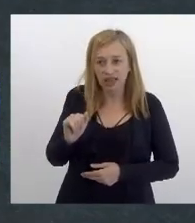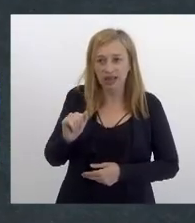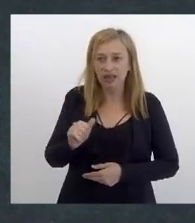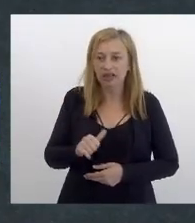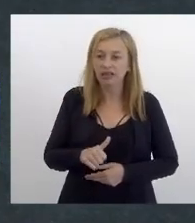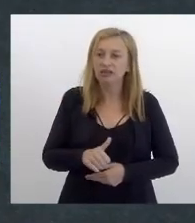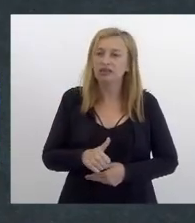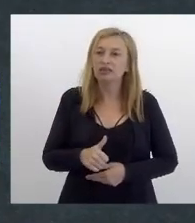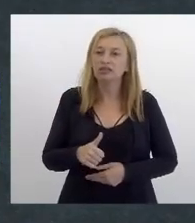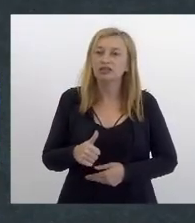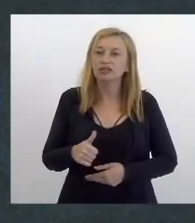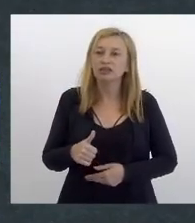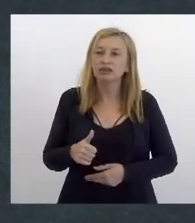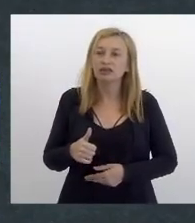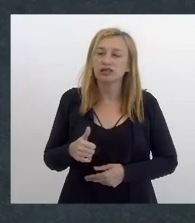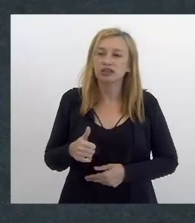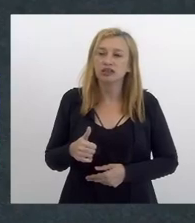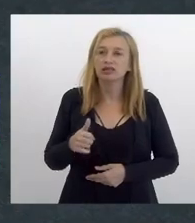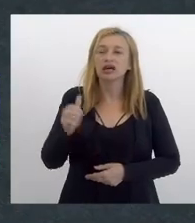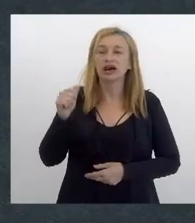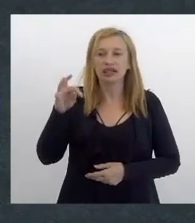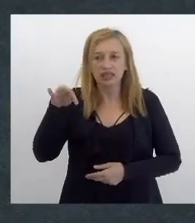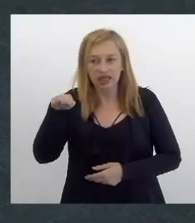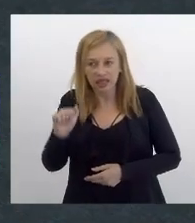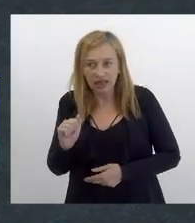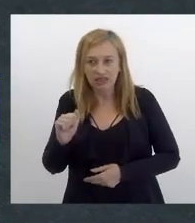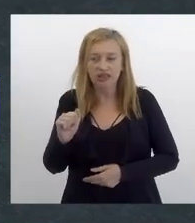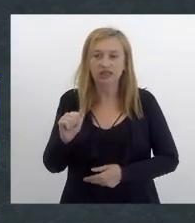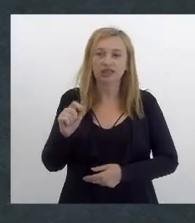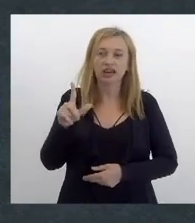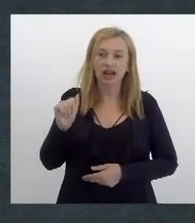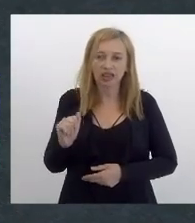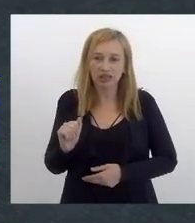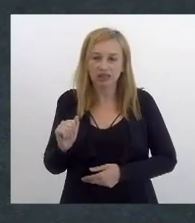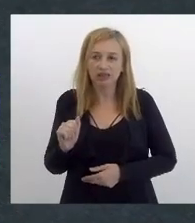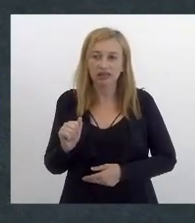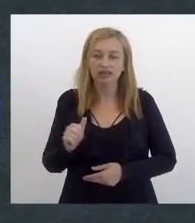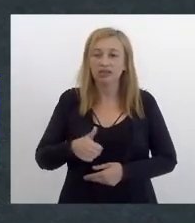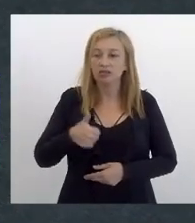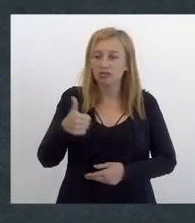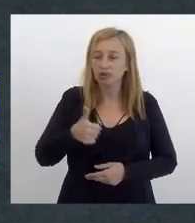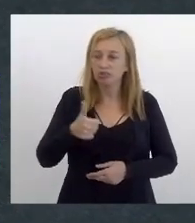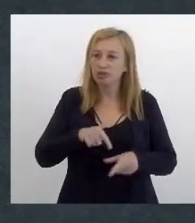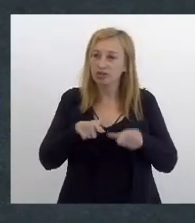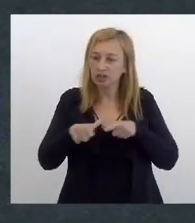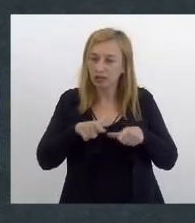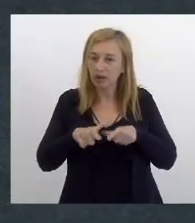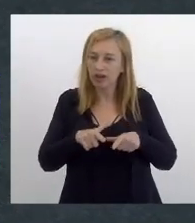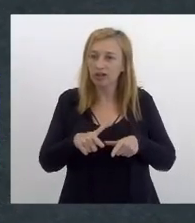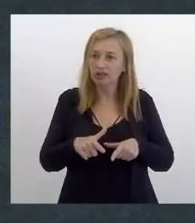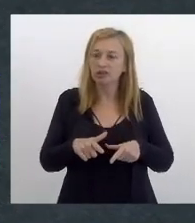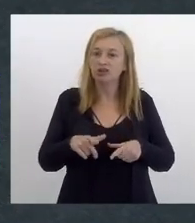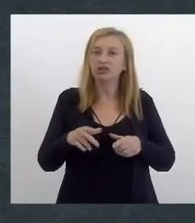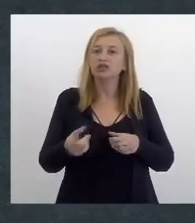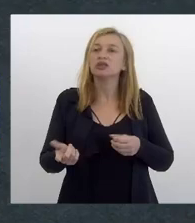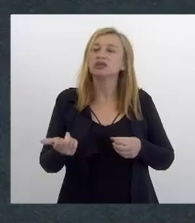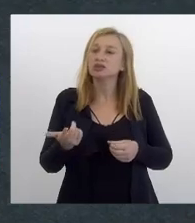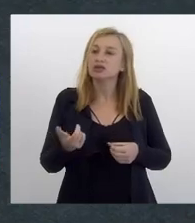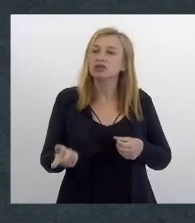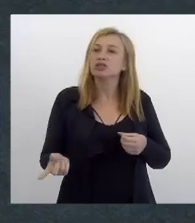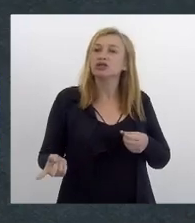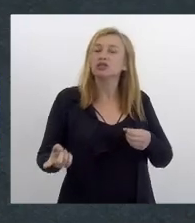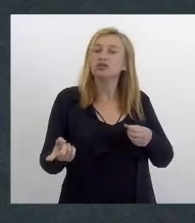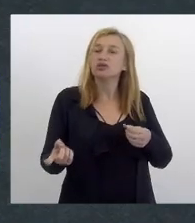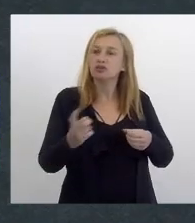a deputada Adriana Baltazar Alana Passos então que a gente represente esse projeto e